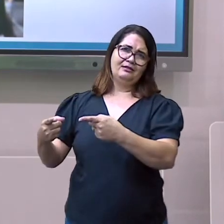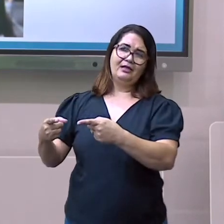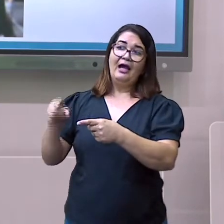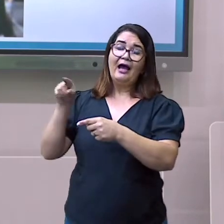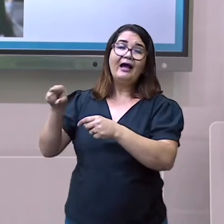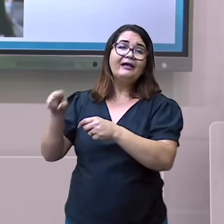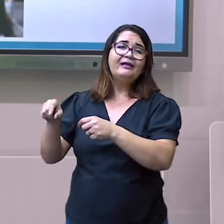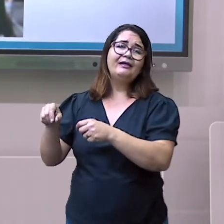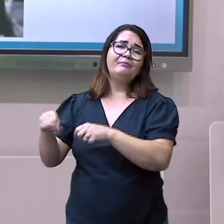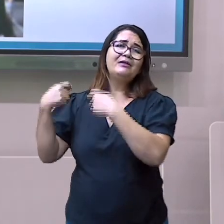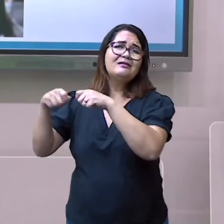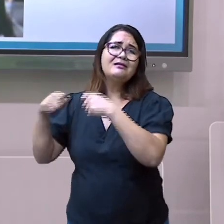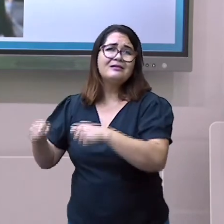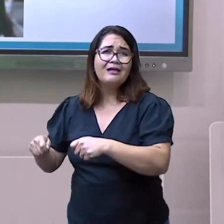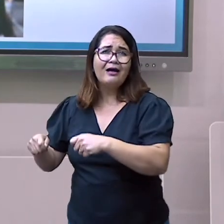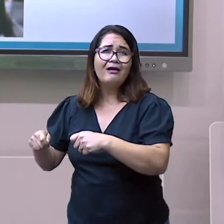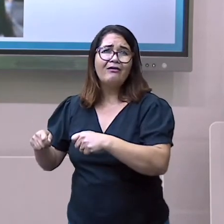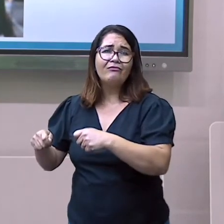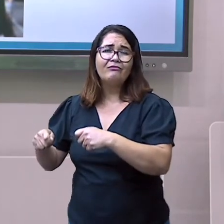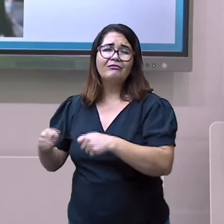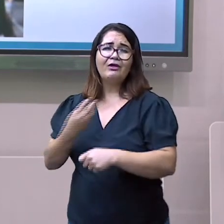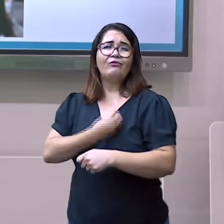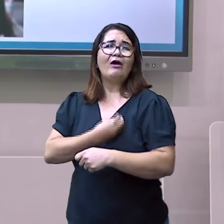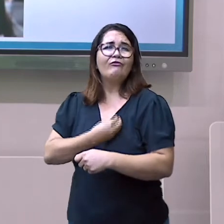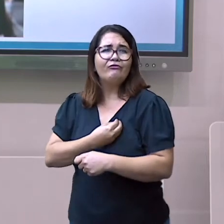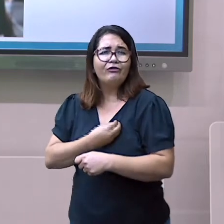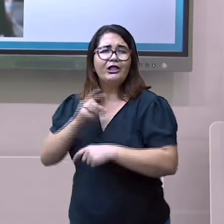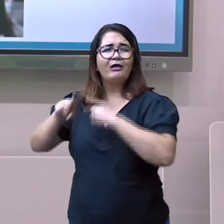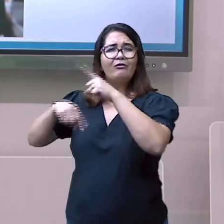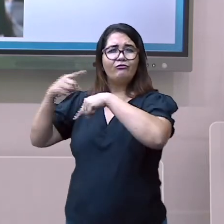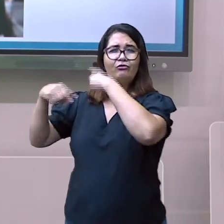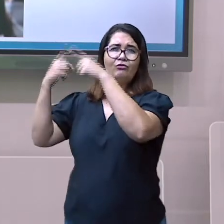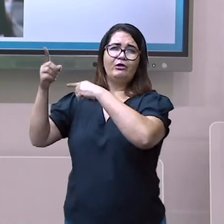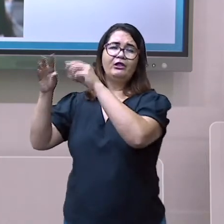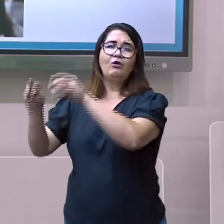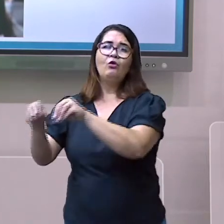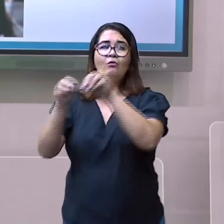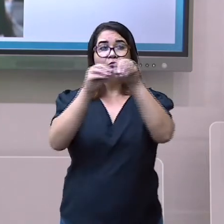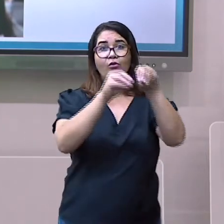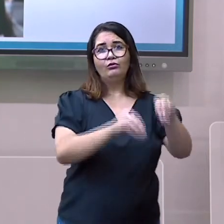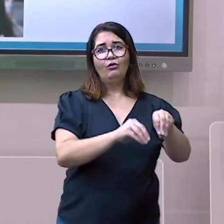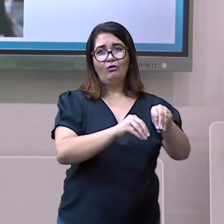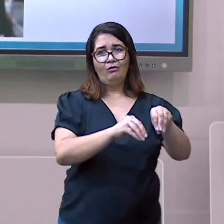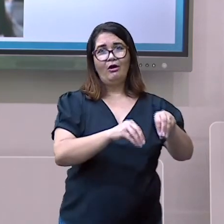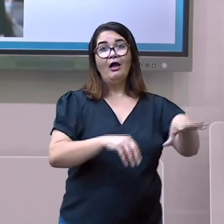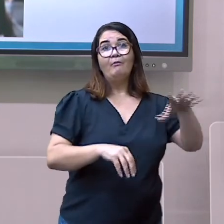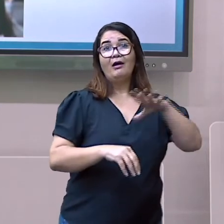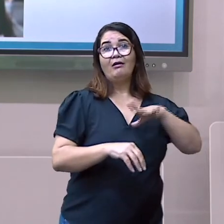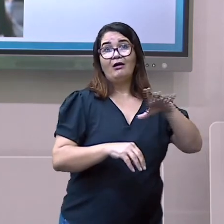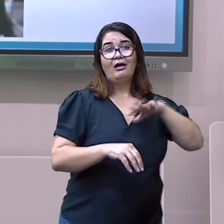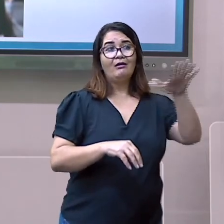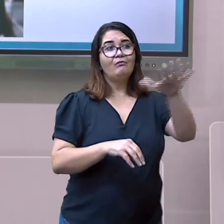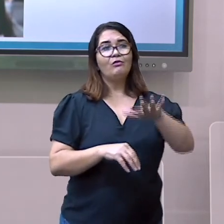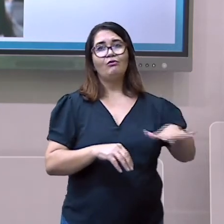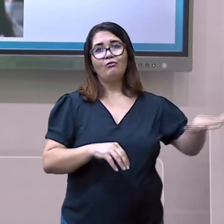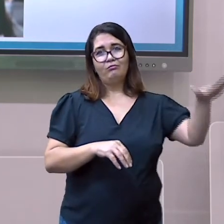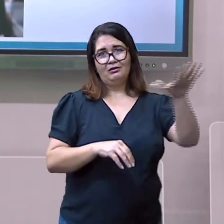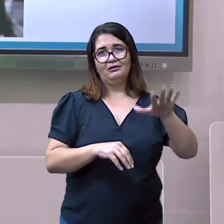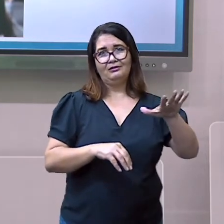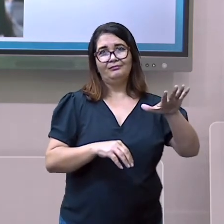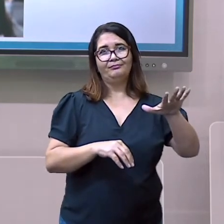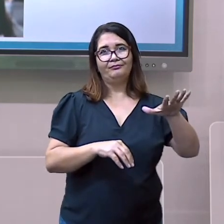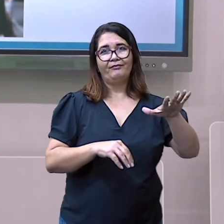população do campo rumo à cidade, foi motivado principalmente por questões sociais e econômicas.